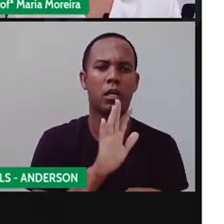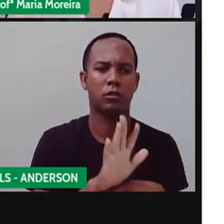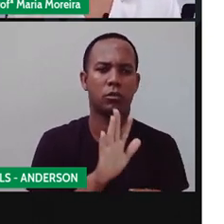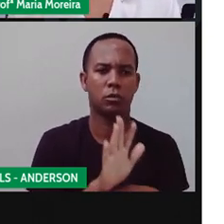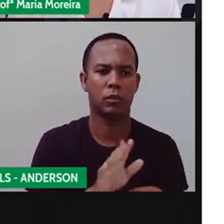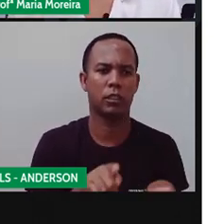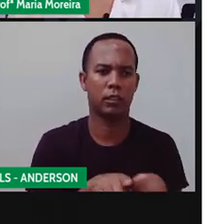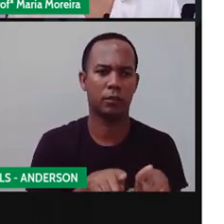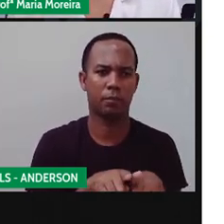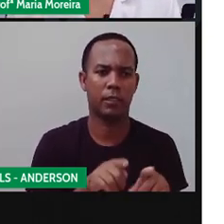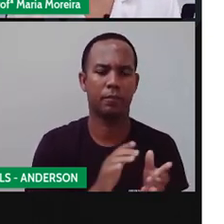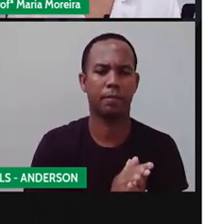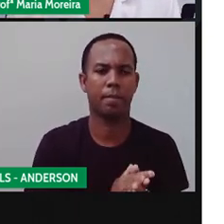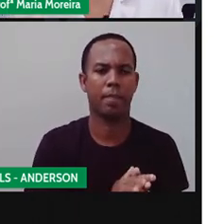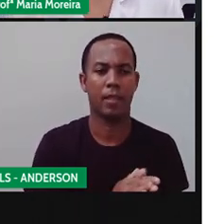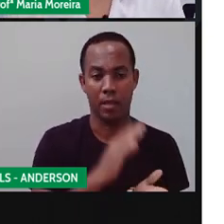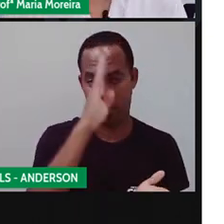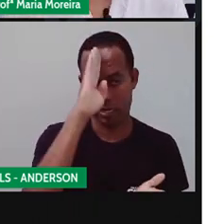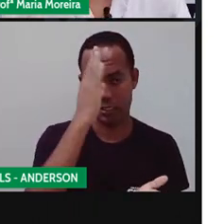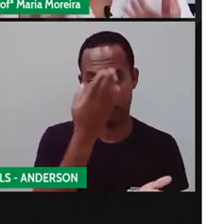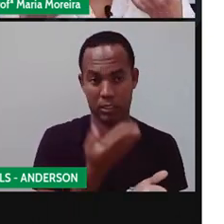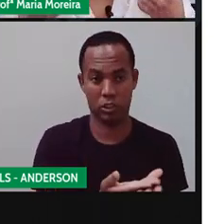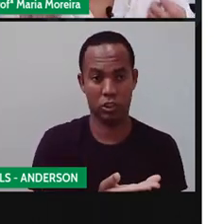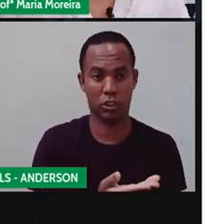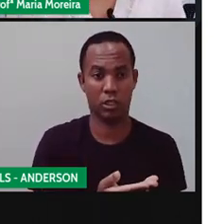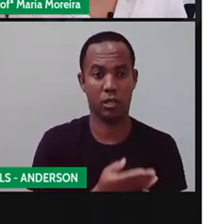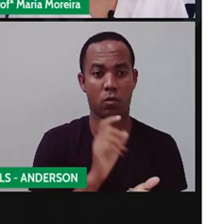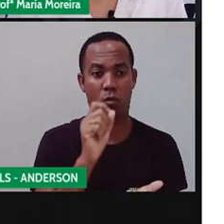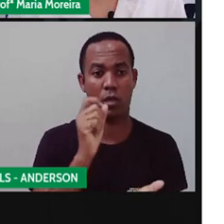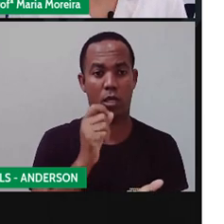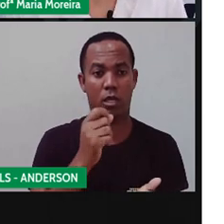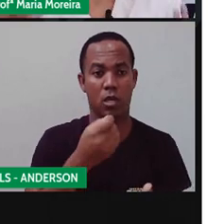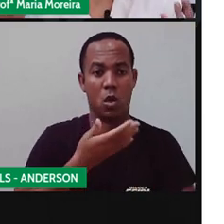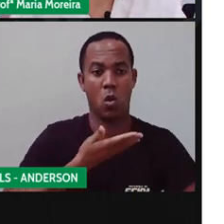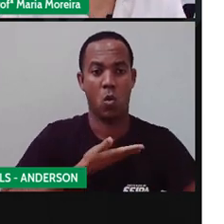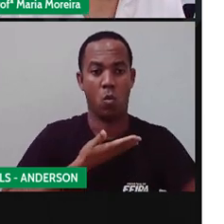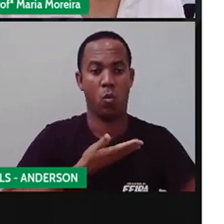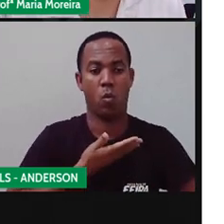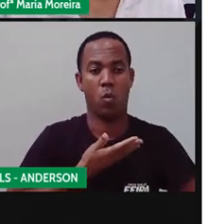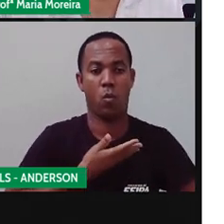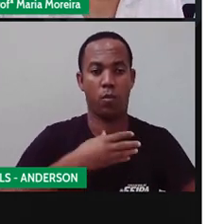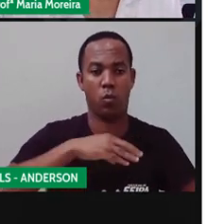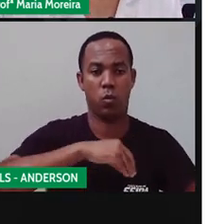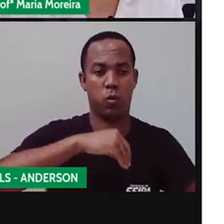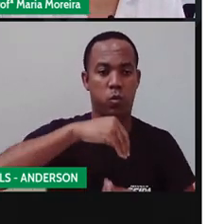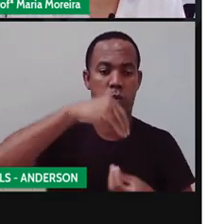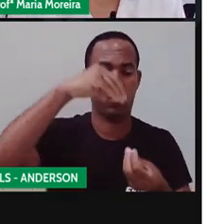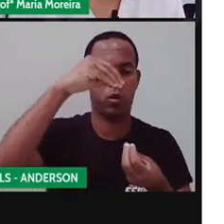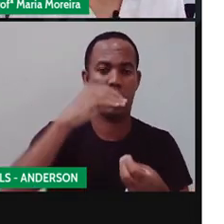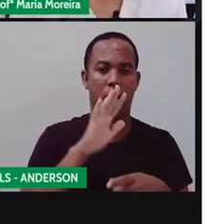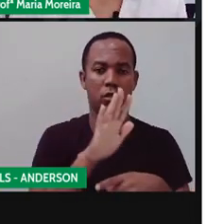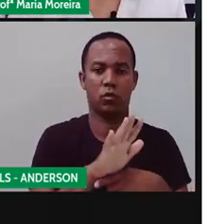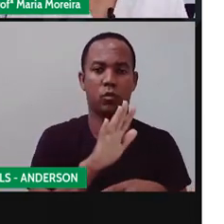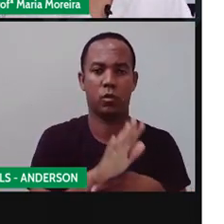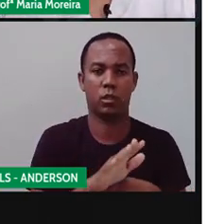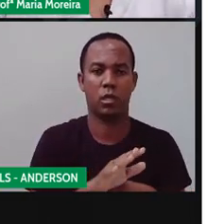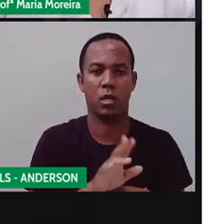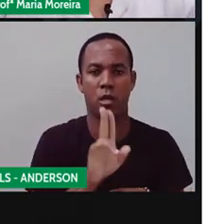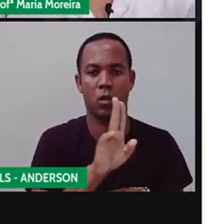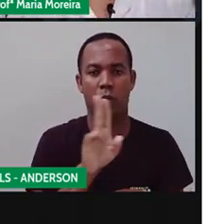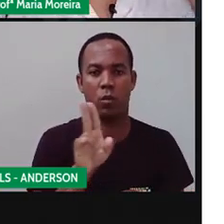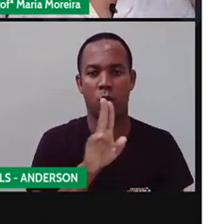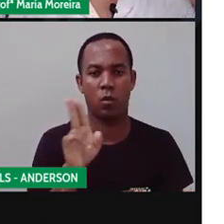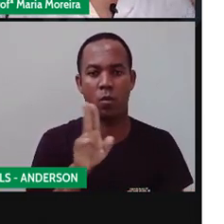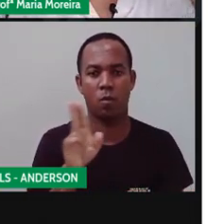eles acreditam que curam o quê? A parte espiritual. Algumas plantas tipo a ruda, Anderson, não se você sabe, que